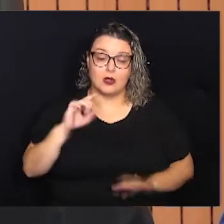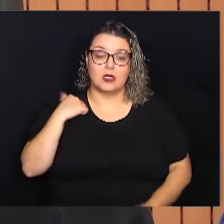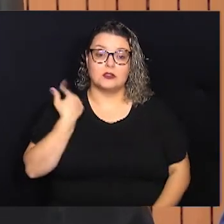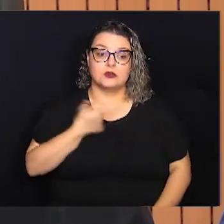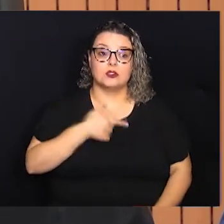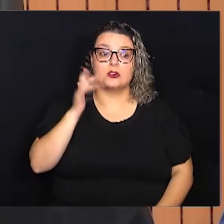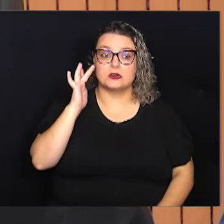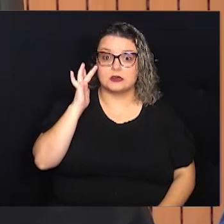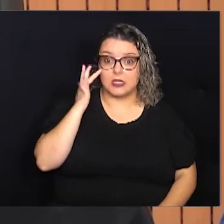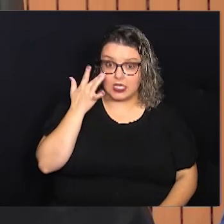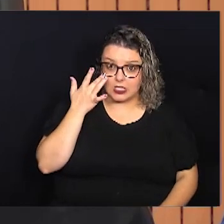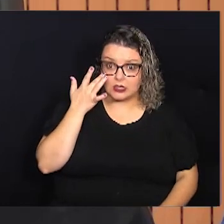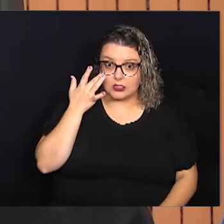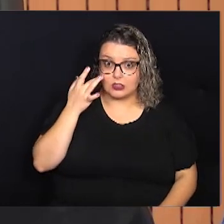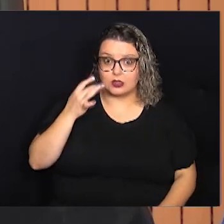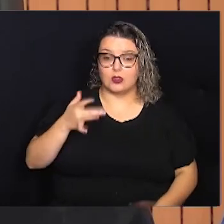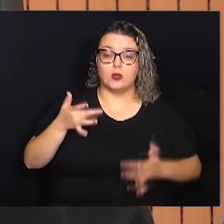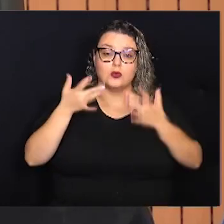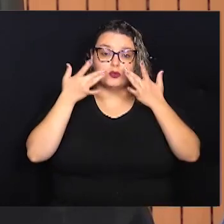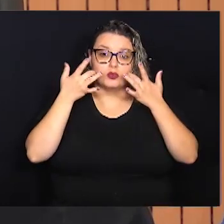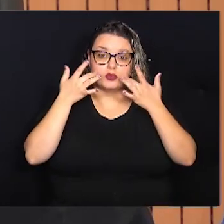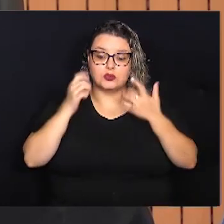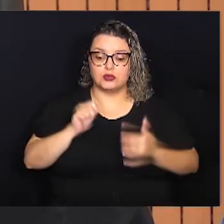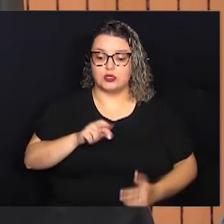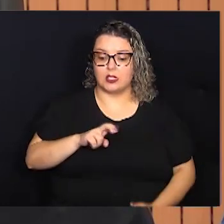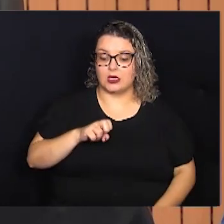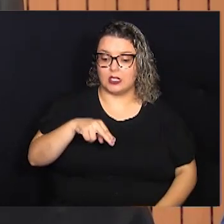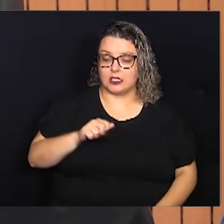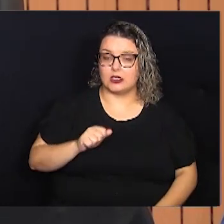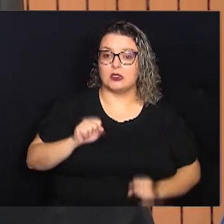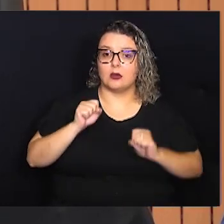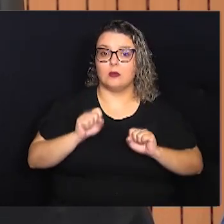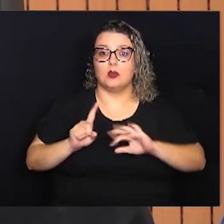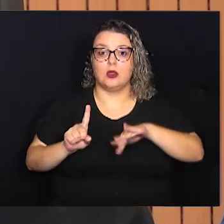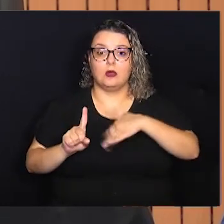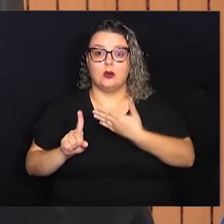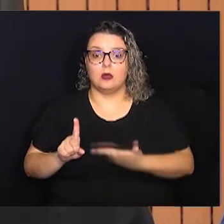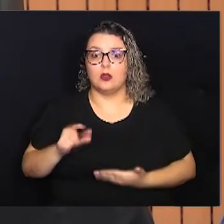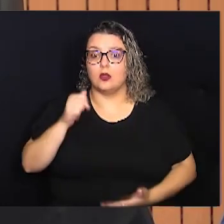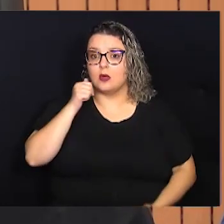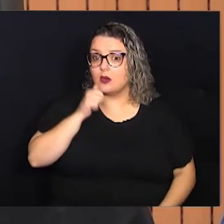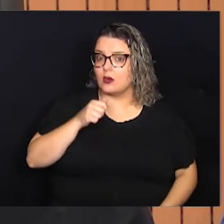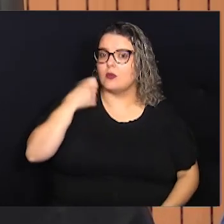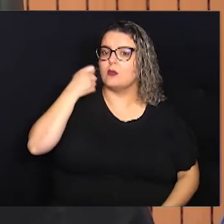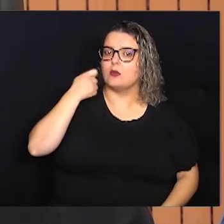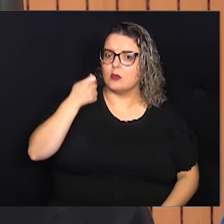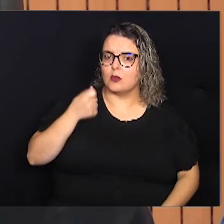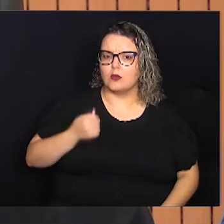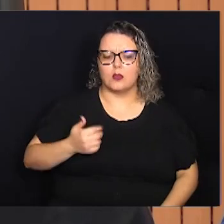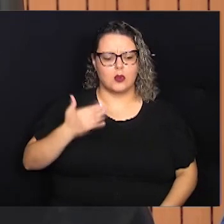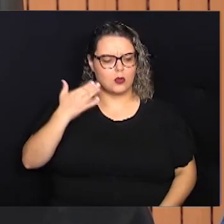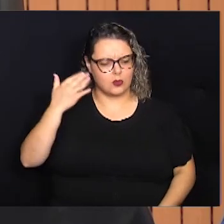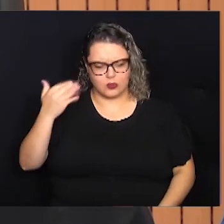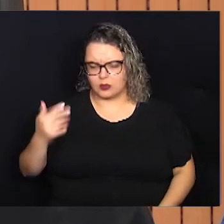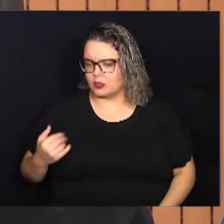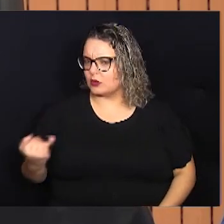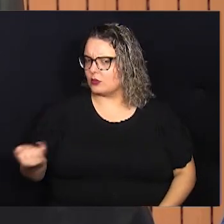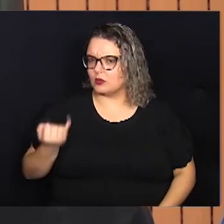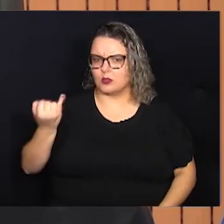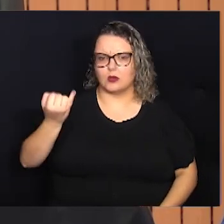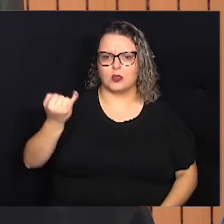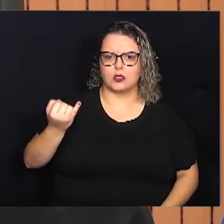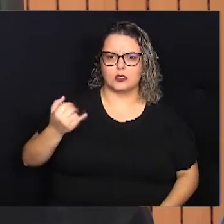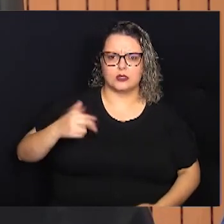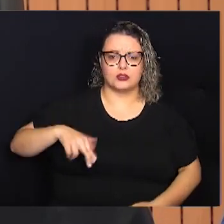Mas nós achamos que o Teatro de Arena poderá homenagear uma artista também de grande dimensão